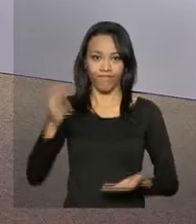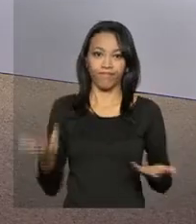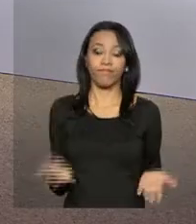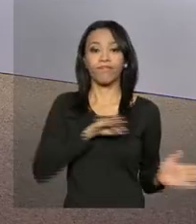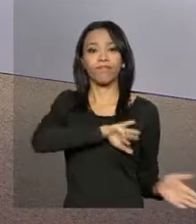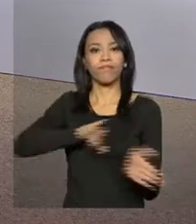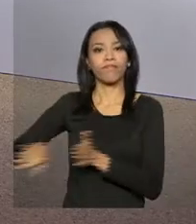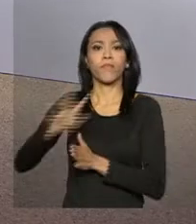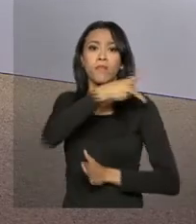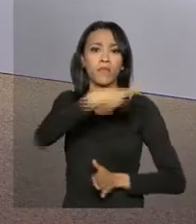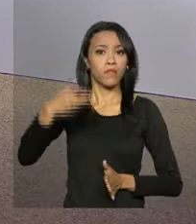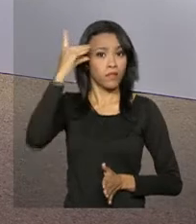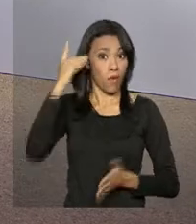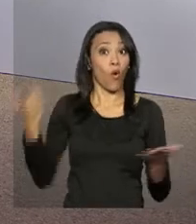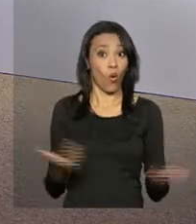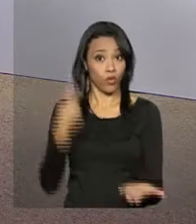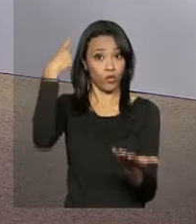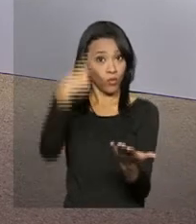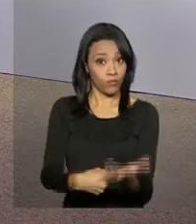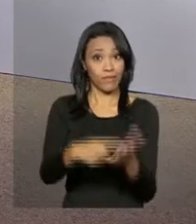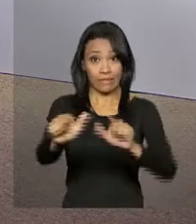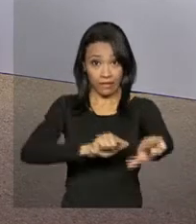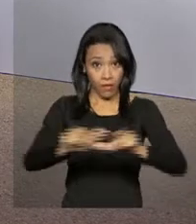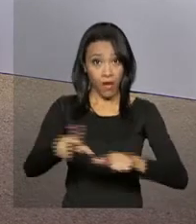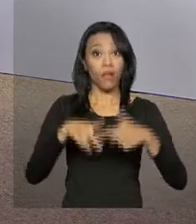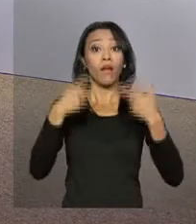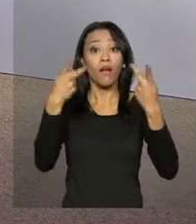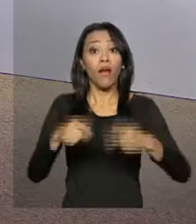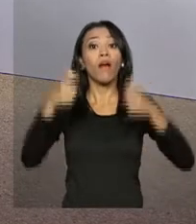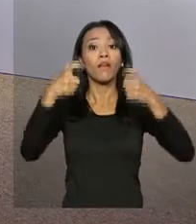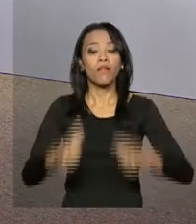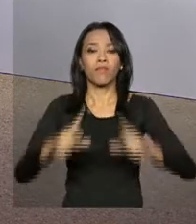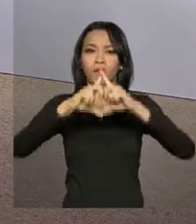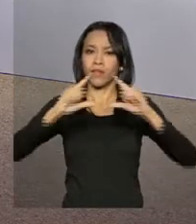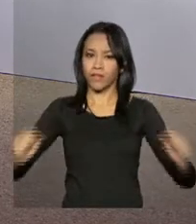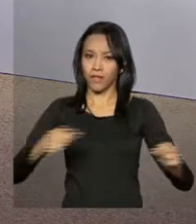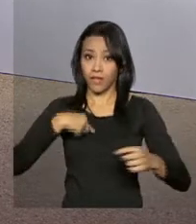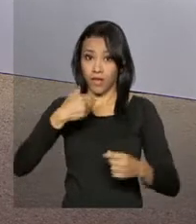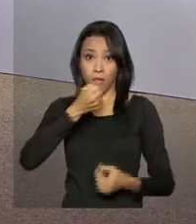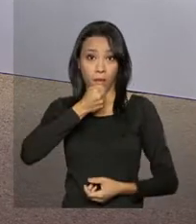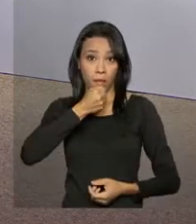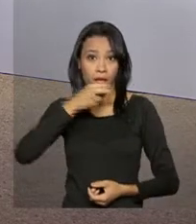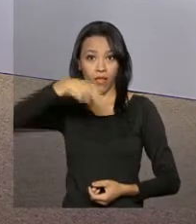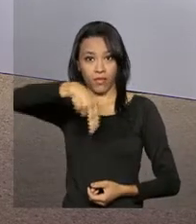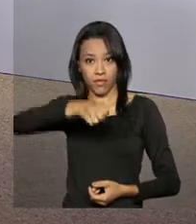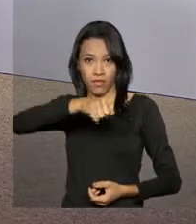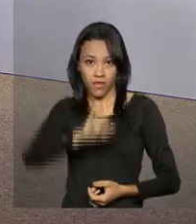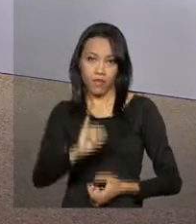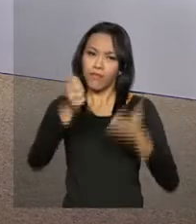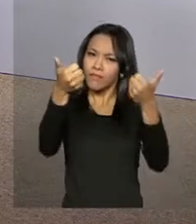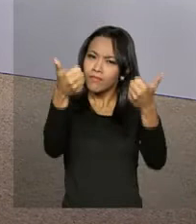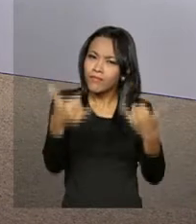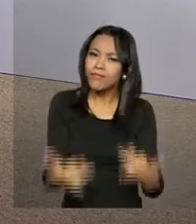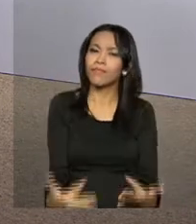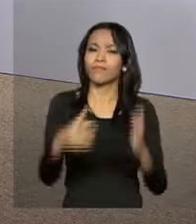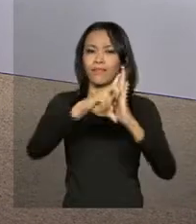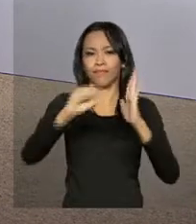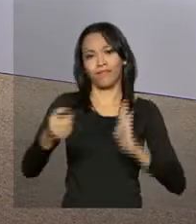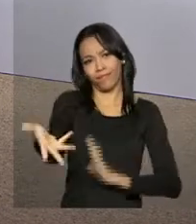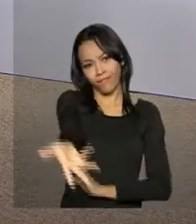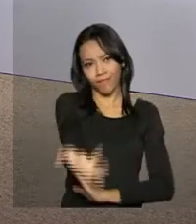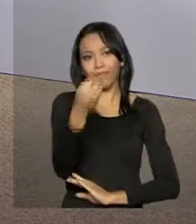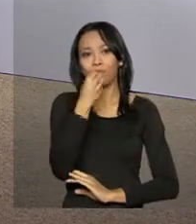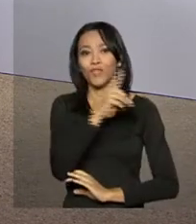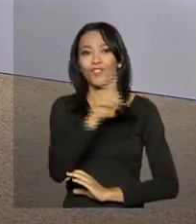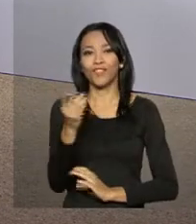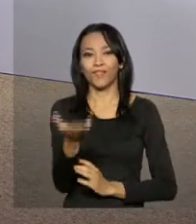presidenta Dilma Rousseff tem agenda hoje em Brasília. O repórter Ney Pereira, ao vivo do Palácio do Planalto, tem as informações. Oi, Ney,